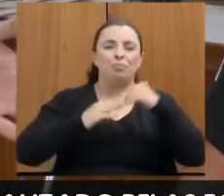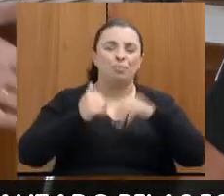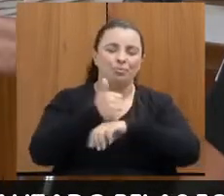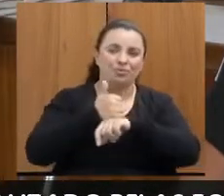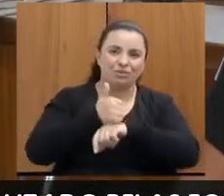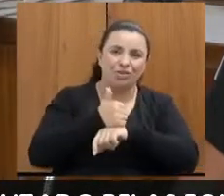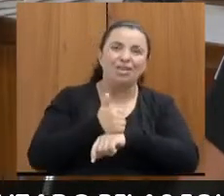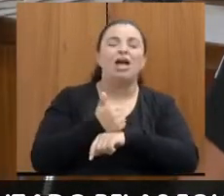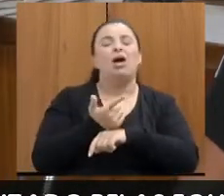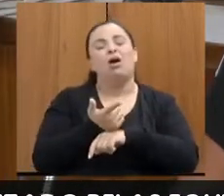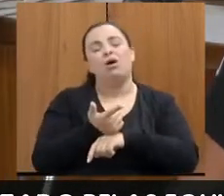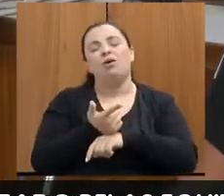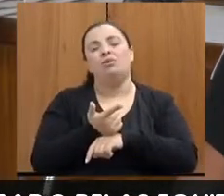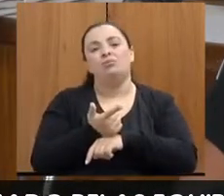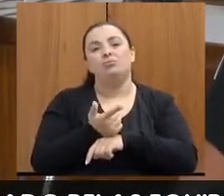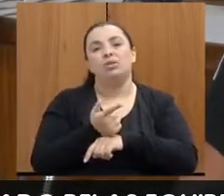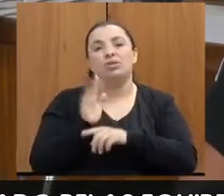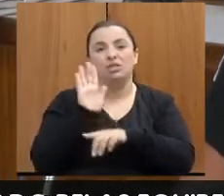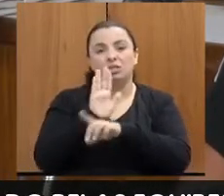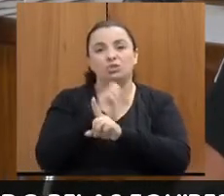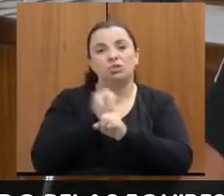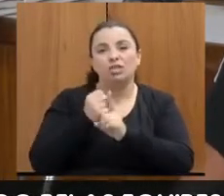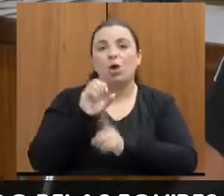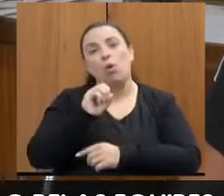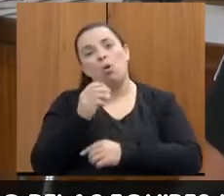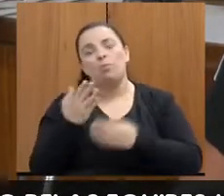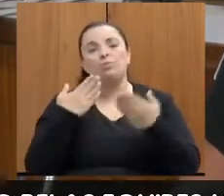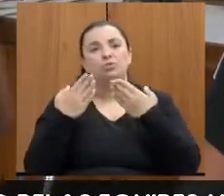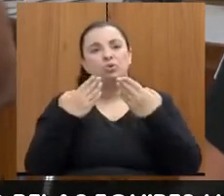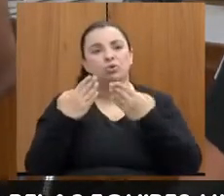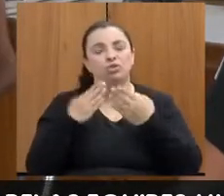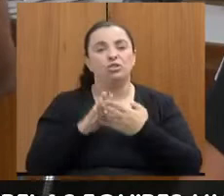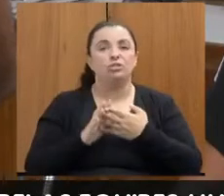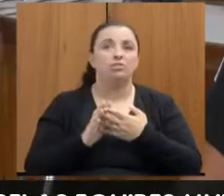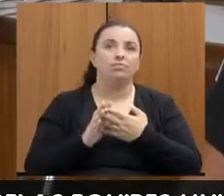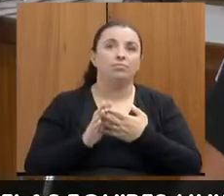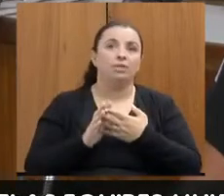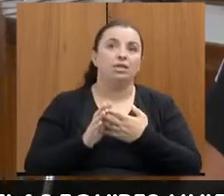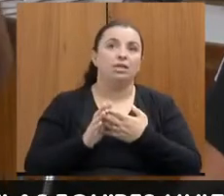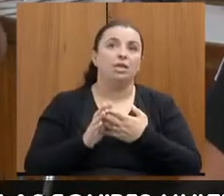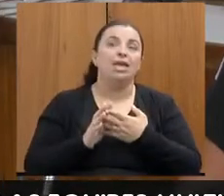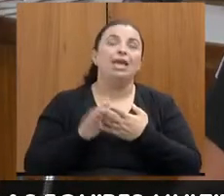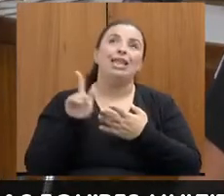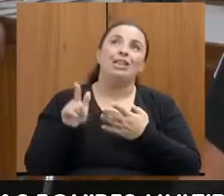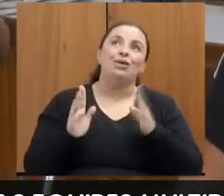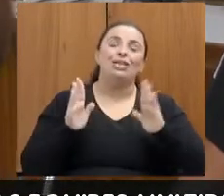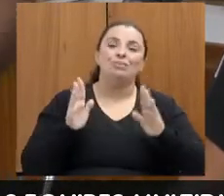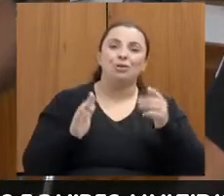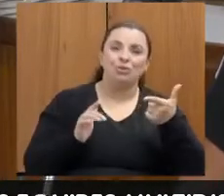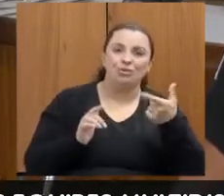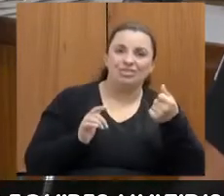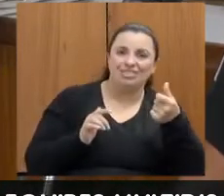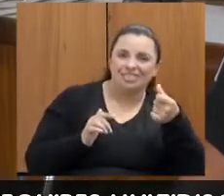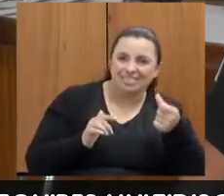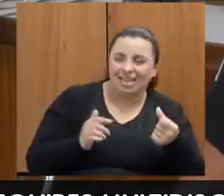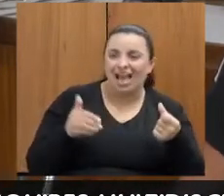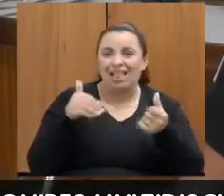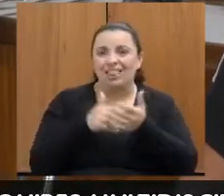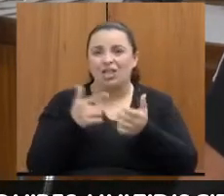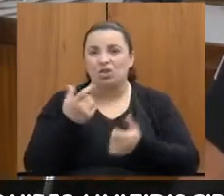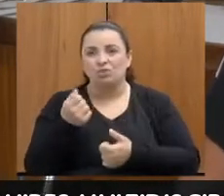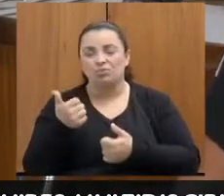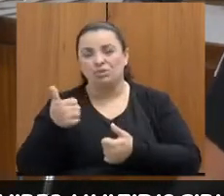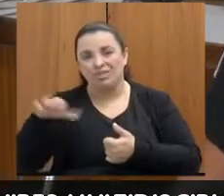Roberta chega em 2019, em dezembro. Então, o serviço social ficou sozinho de 2016 a 2019 e a Roberta, enquanto